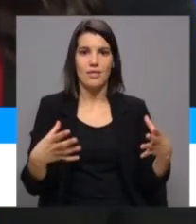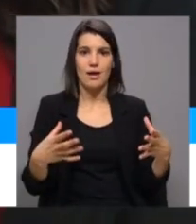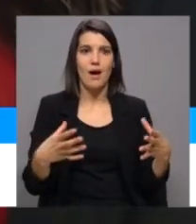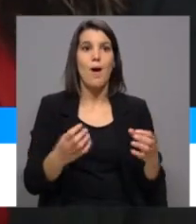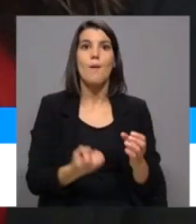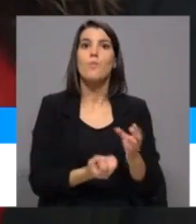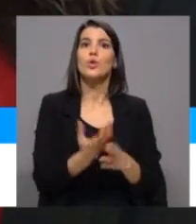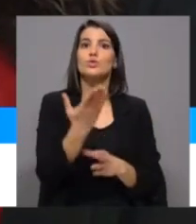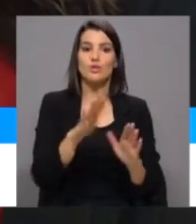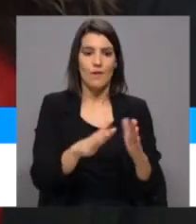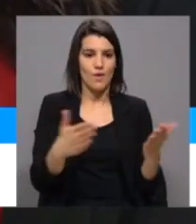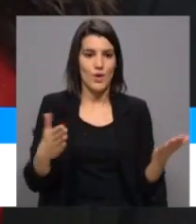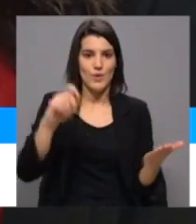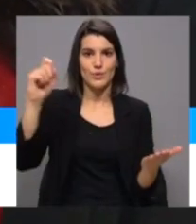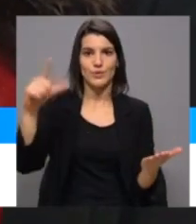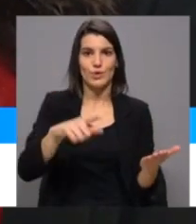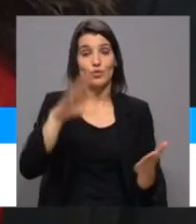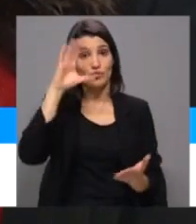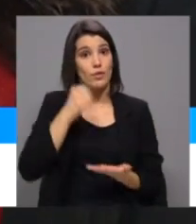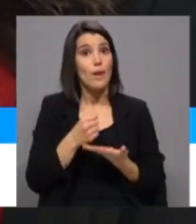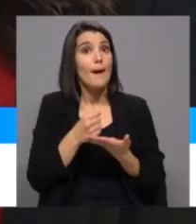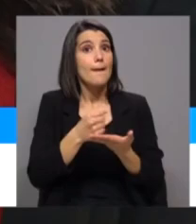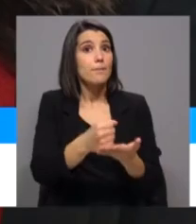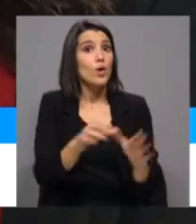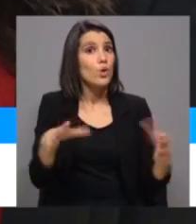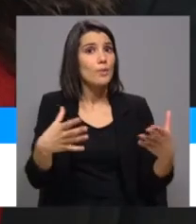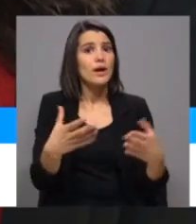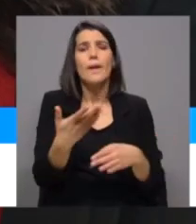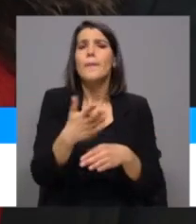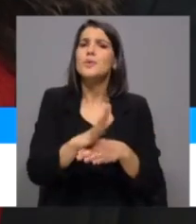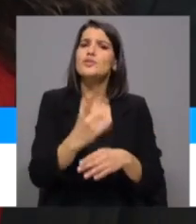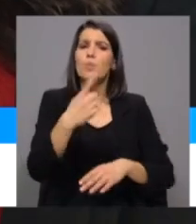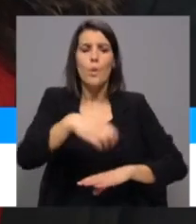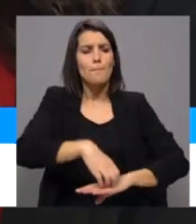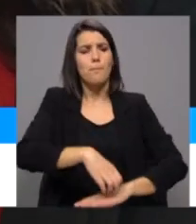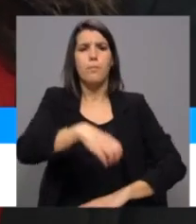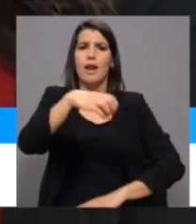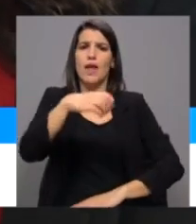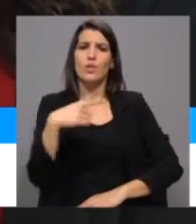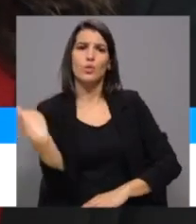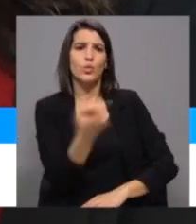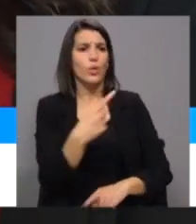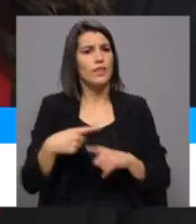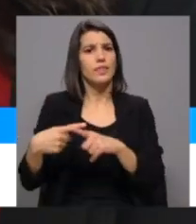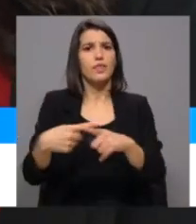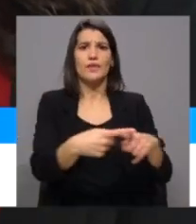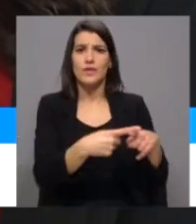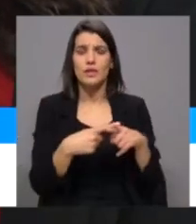fotovoltaica em que o Estado apoia as comunidades, por exemplo, o condomínio, a ter esse sistema,